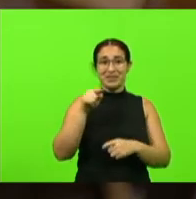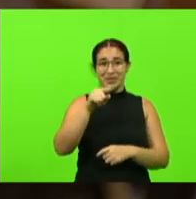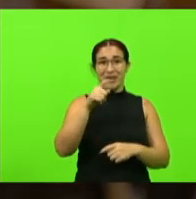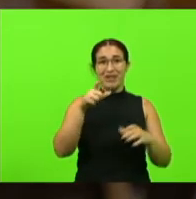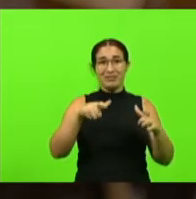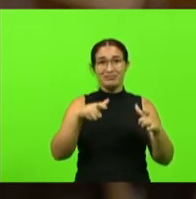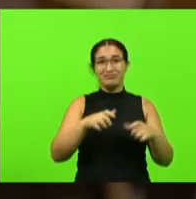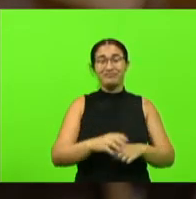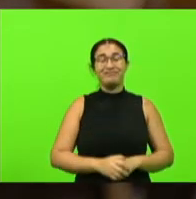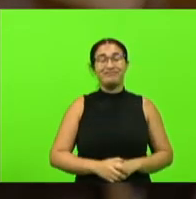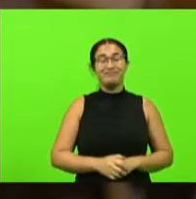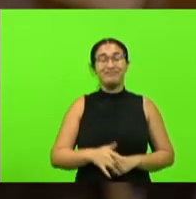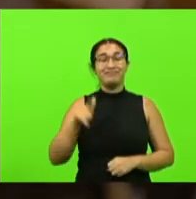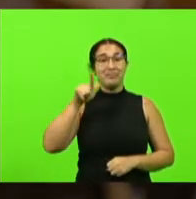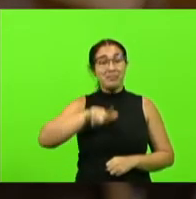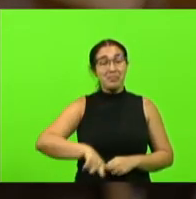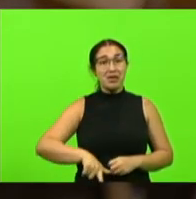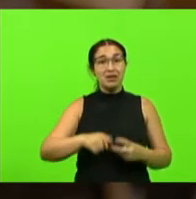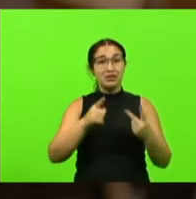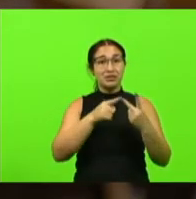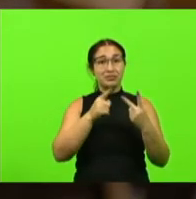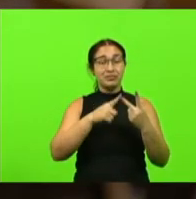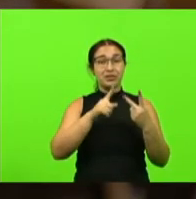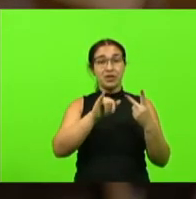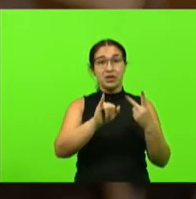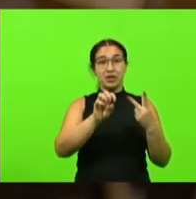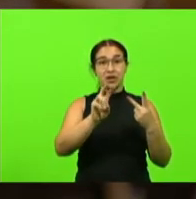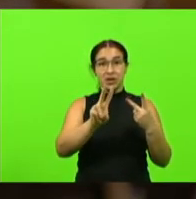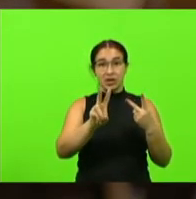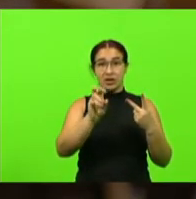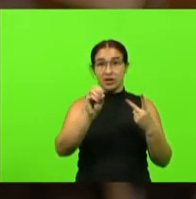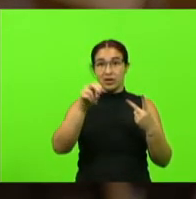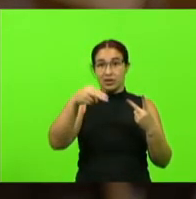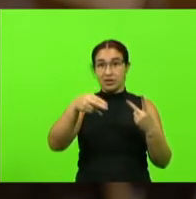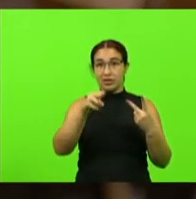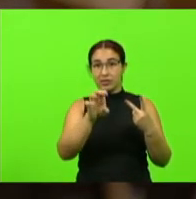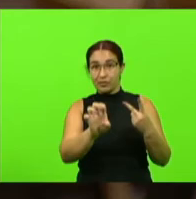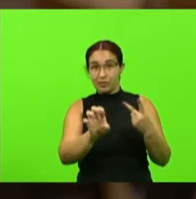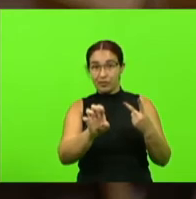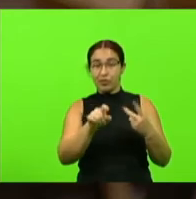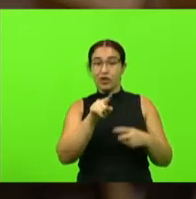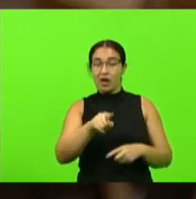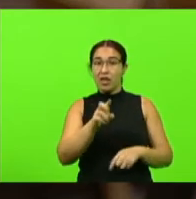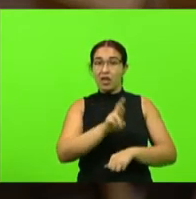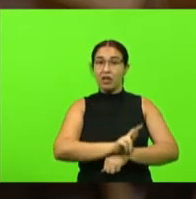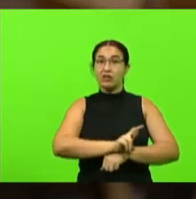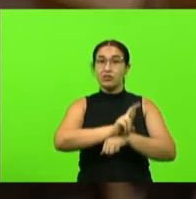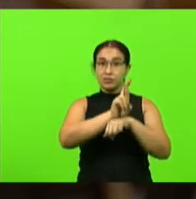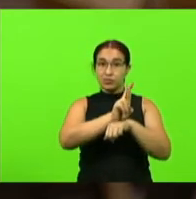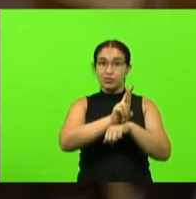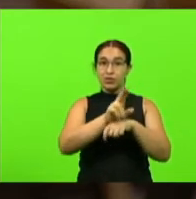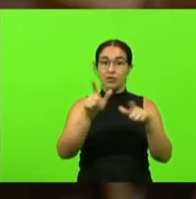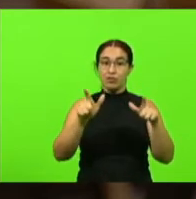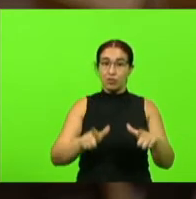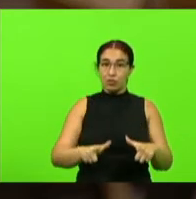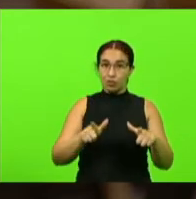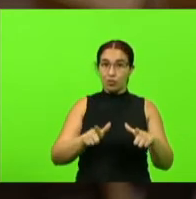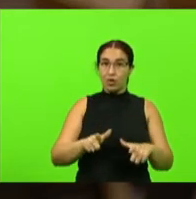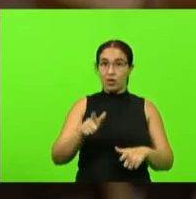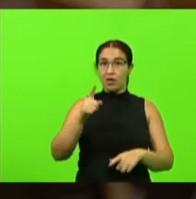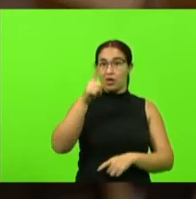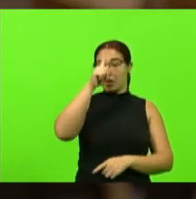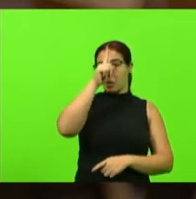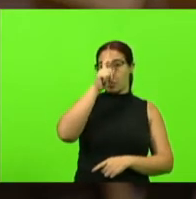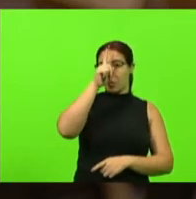a irmã Ivone Antônio Fagundes responsável pela maternidade e hospital São José entre 1986